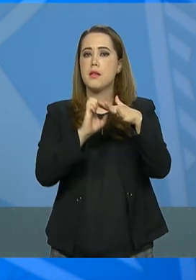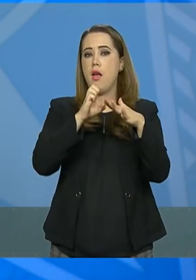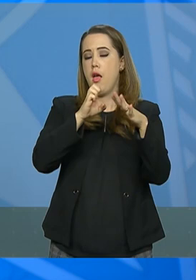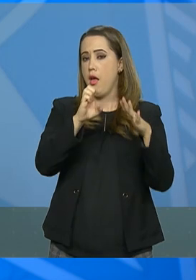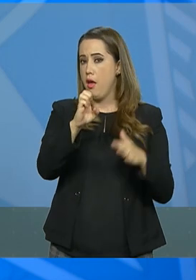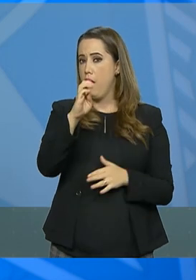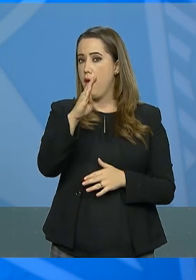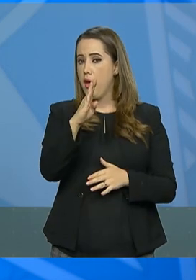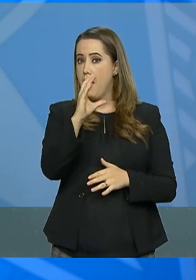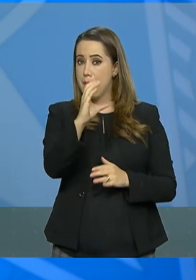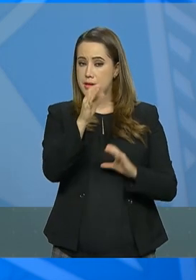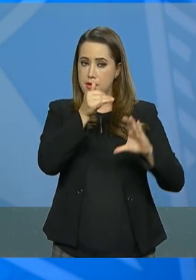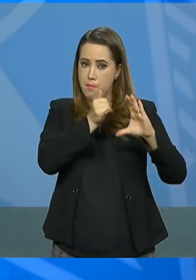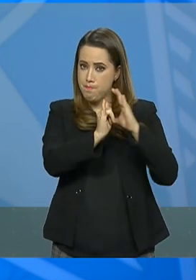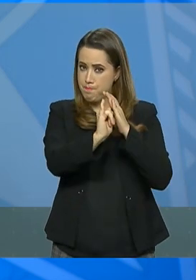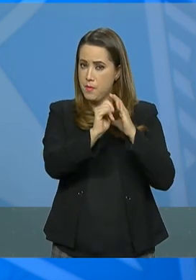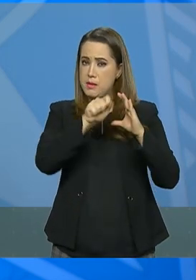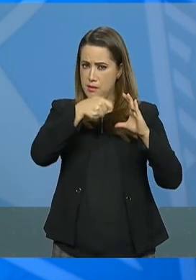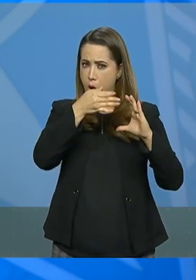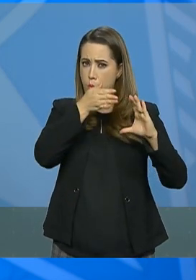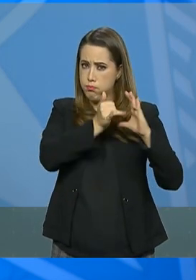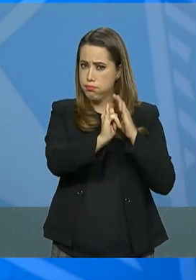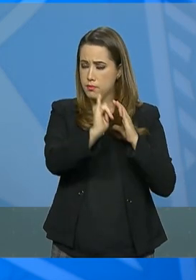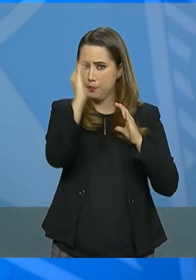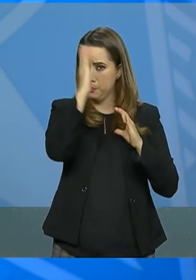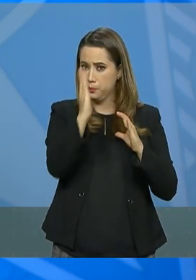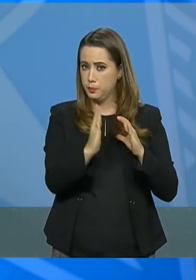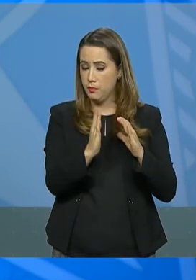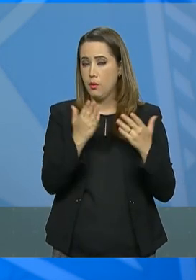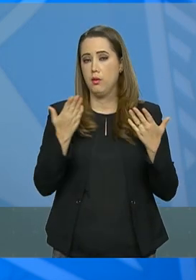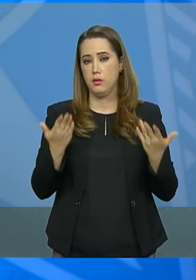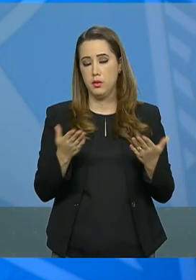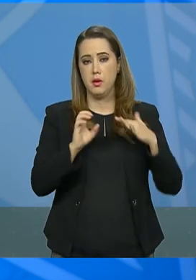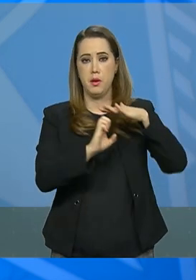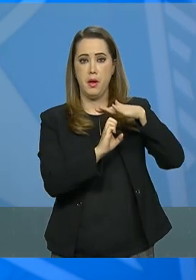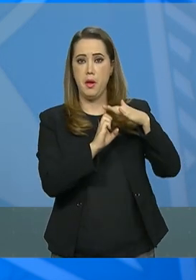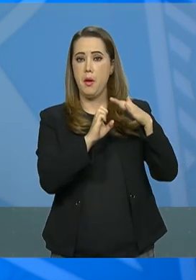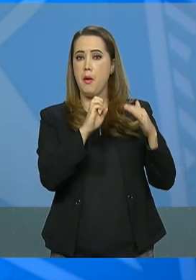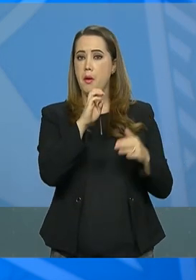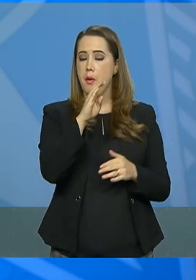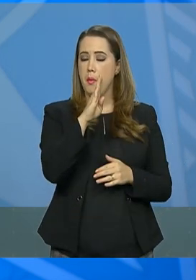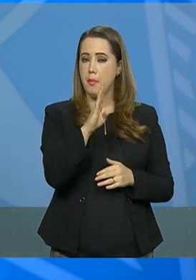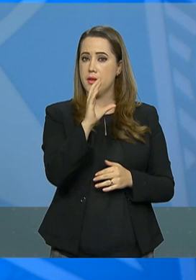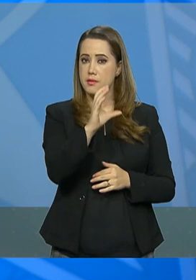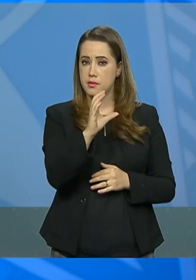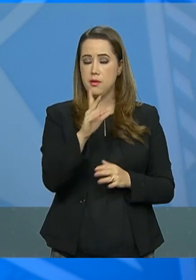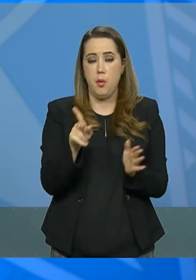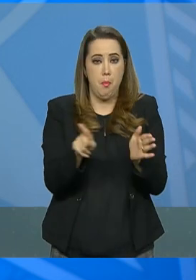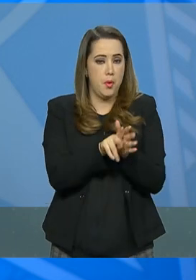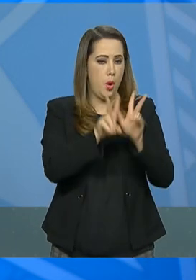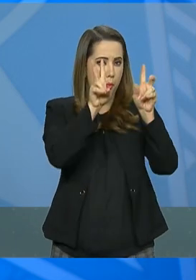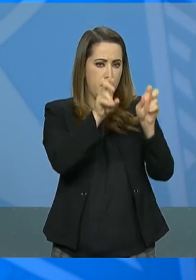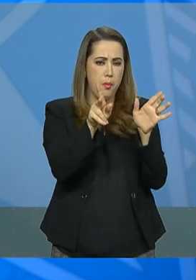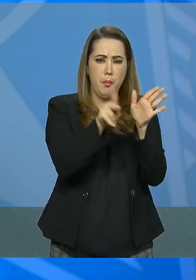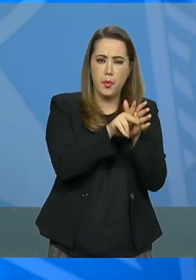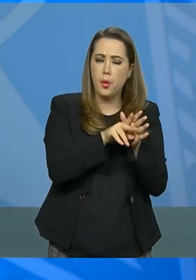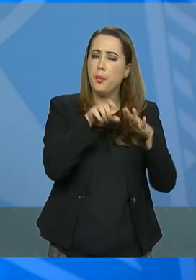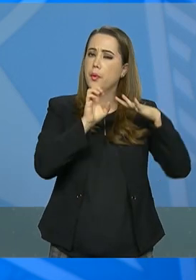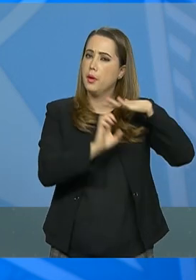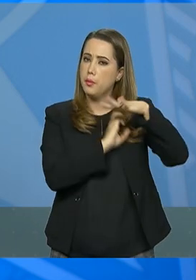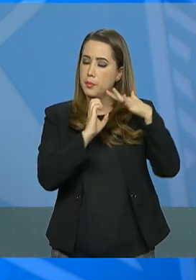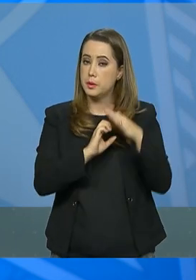Ele se tratava de assuntos técnicos daquela empresa. Às 14h30, o